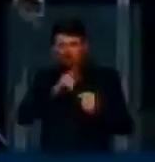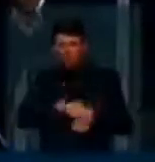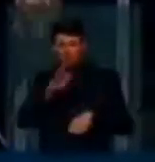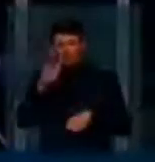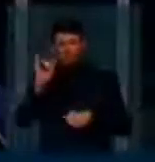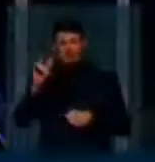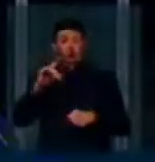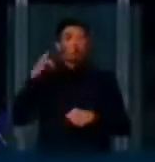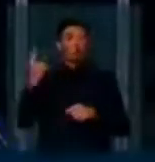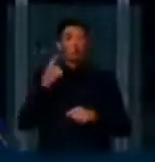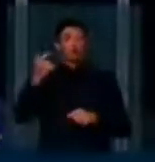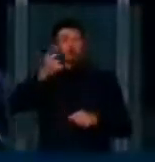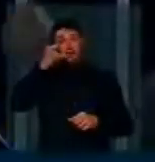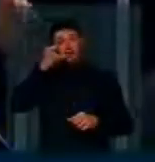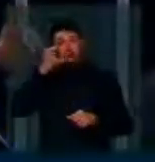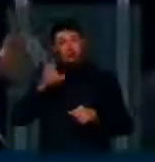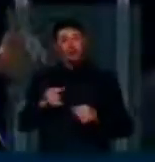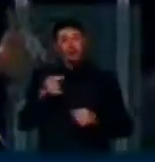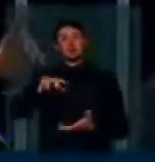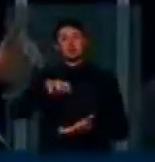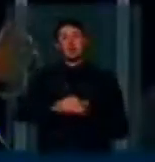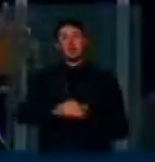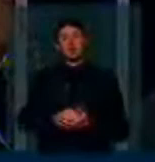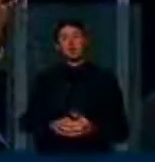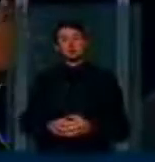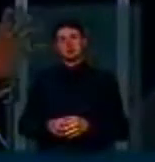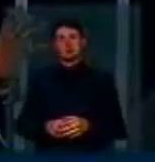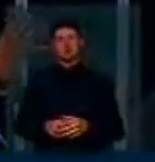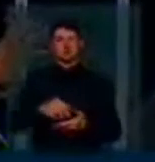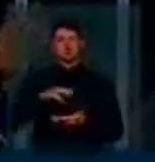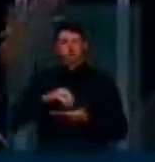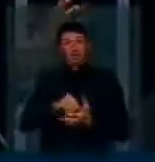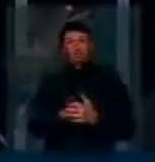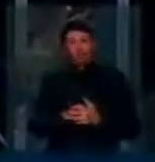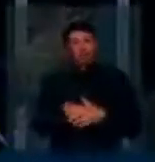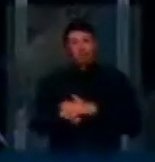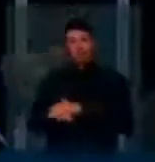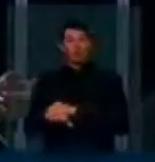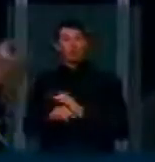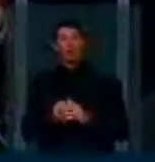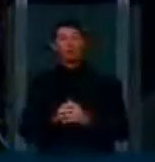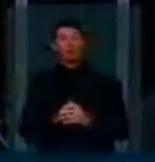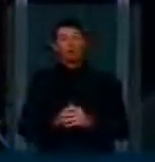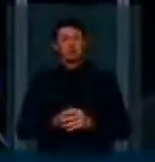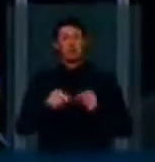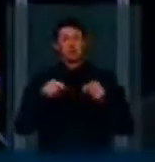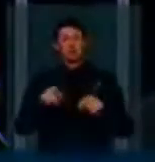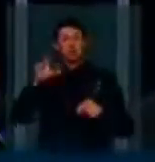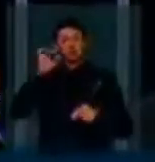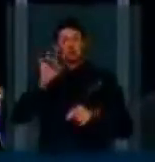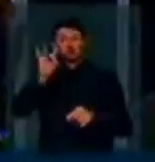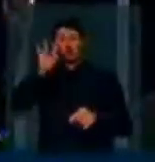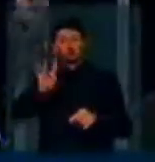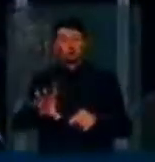telefônicas do país fossem grampeadas, gravadas e armazenadas. e só fossem ouvidas em